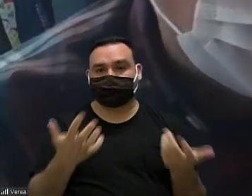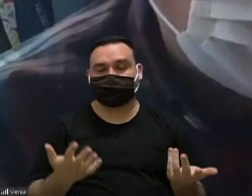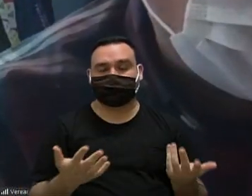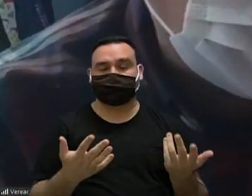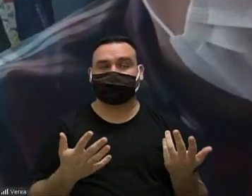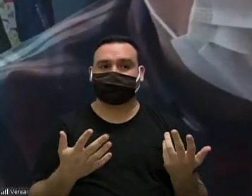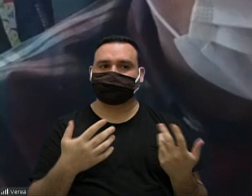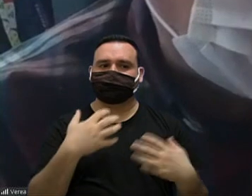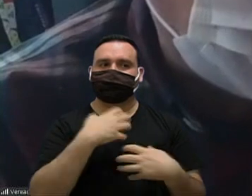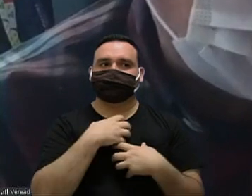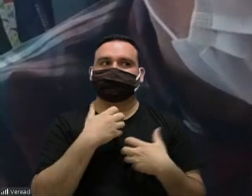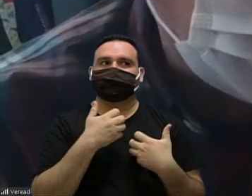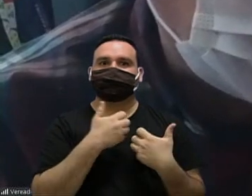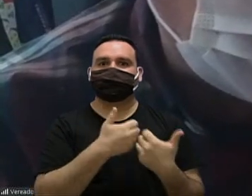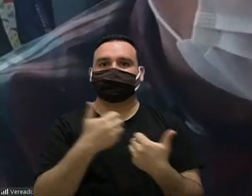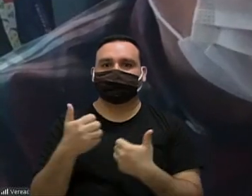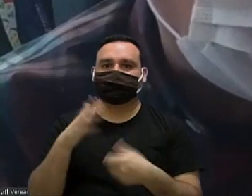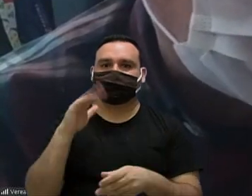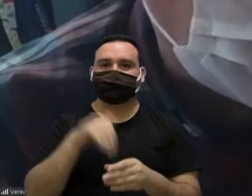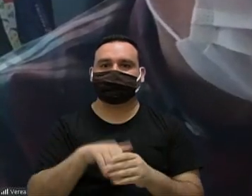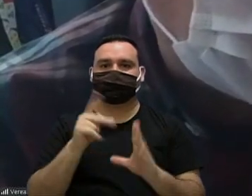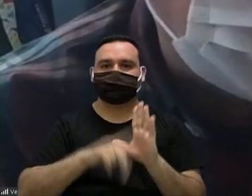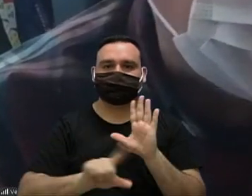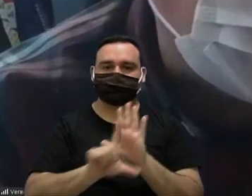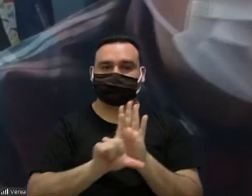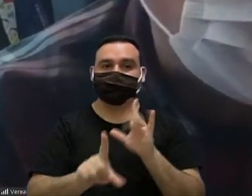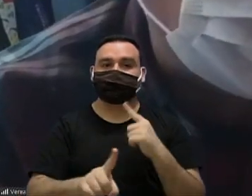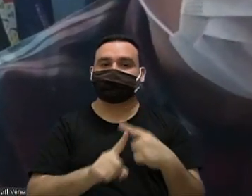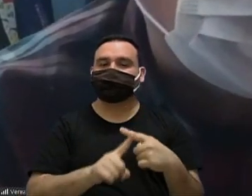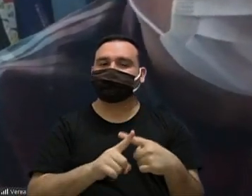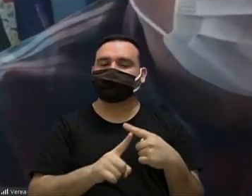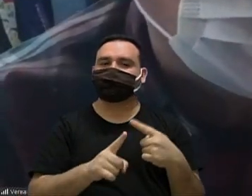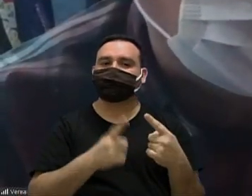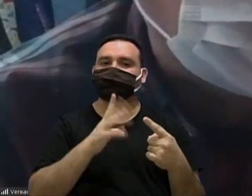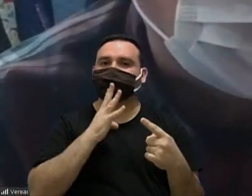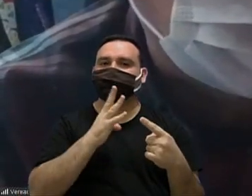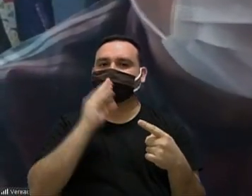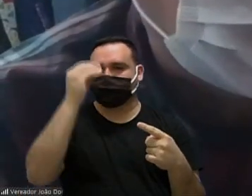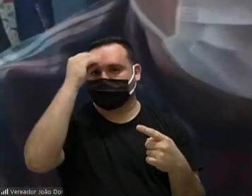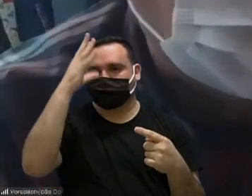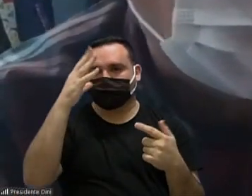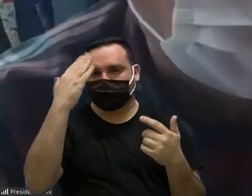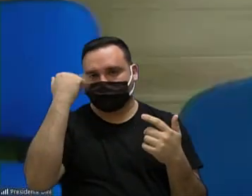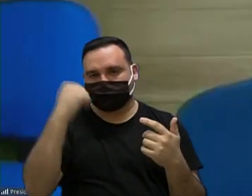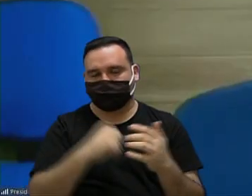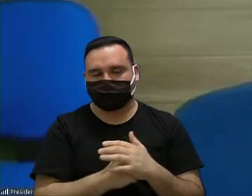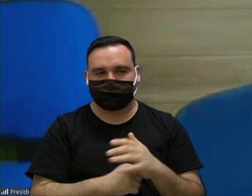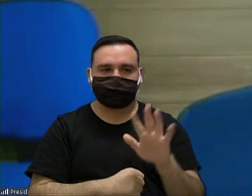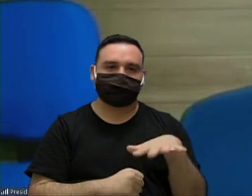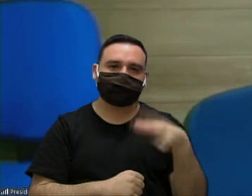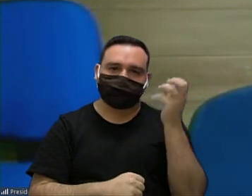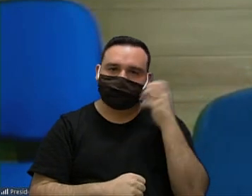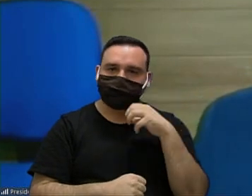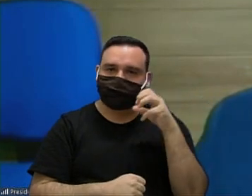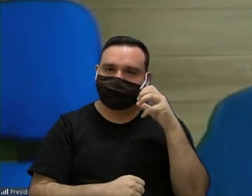mais à vontade pra poder votar esse projeto tendo esse conhecimento com certeza tá bom vereador Péricles